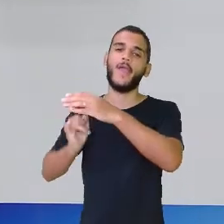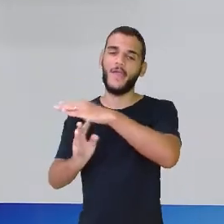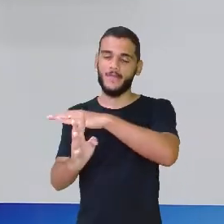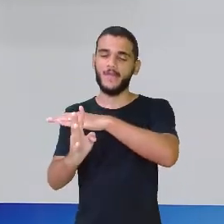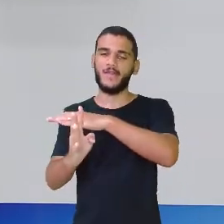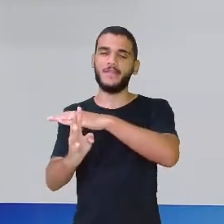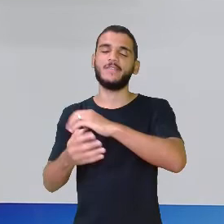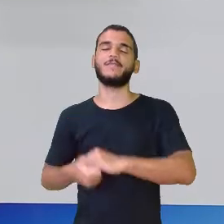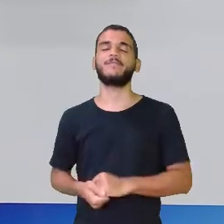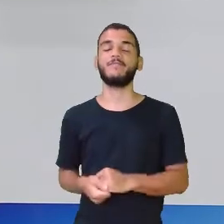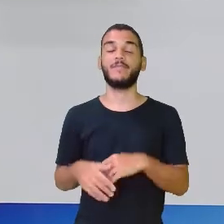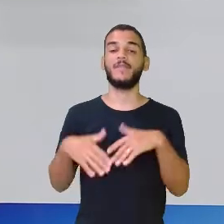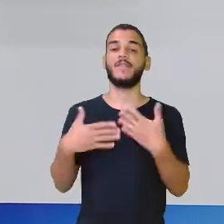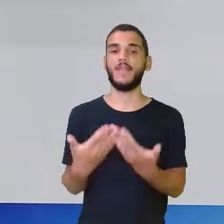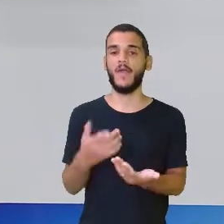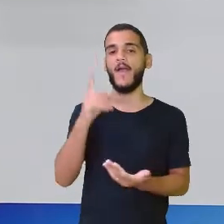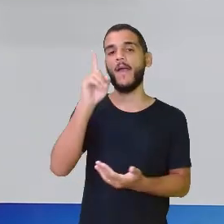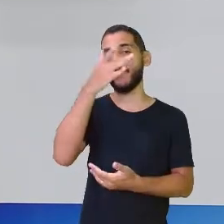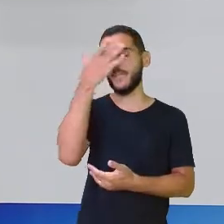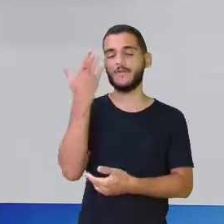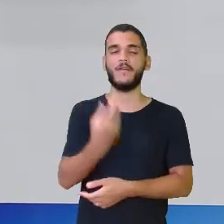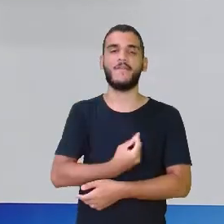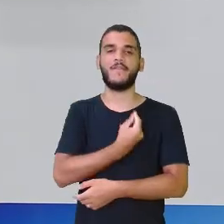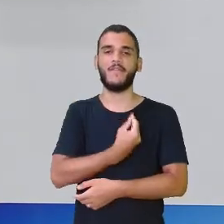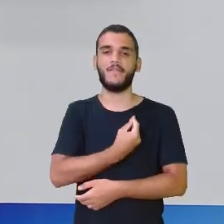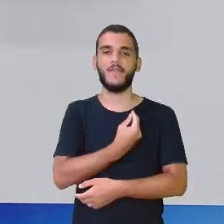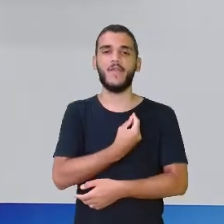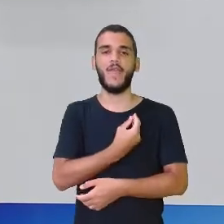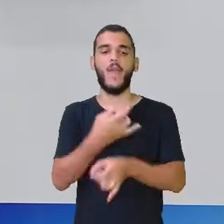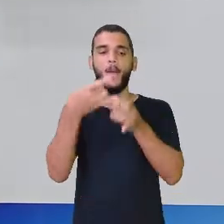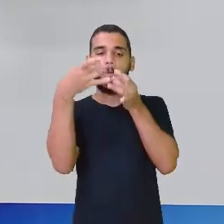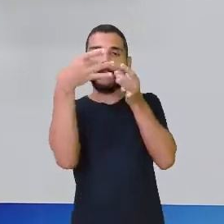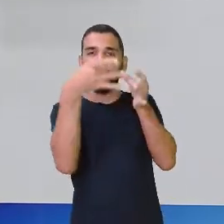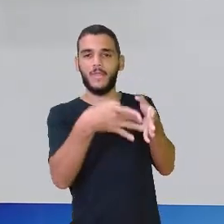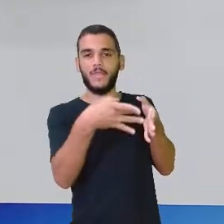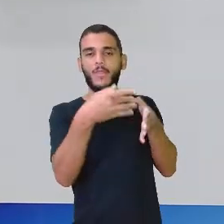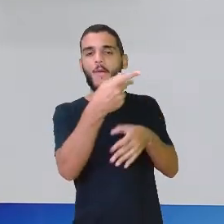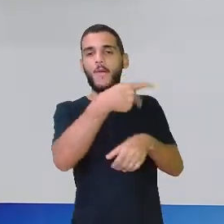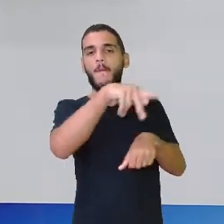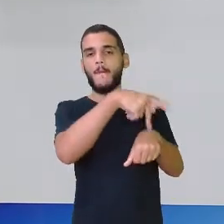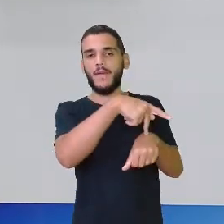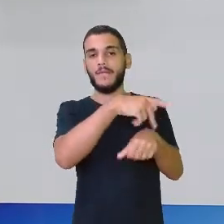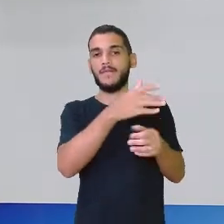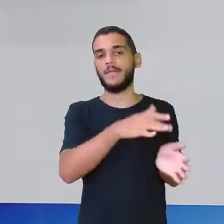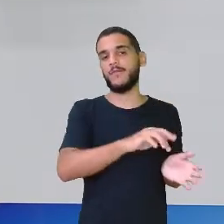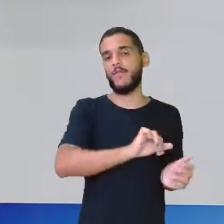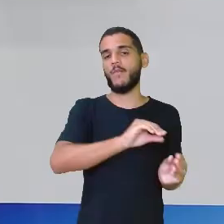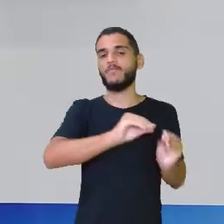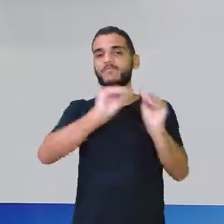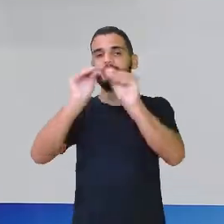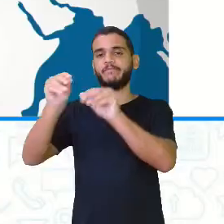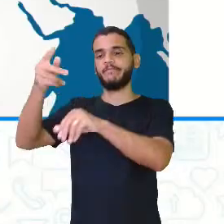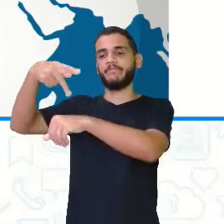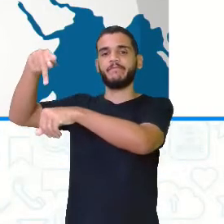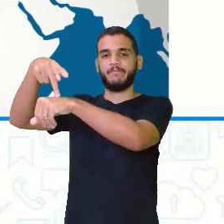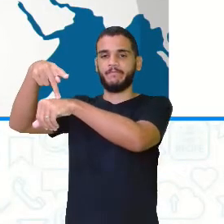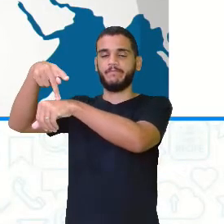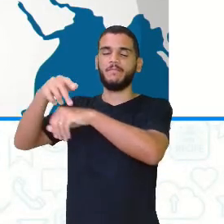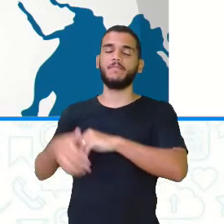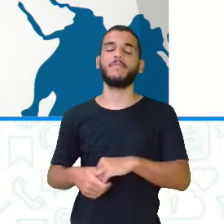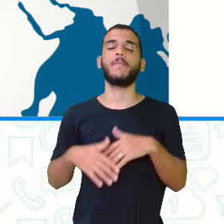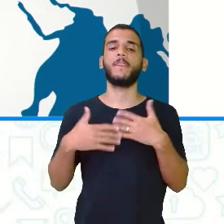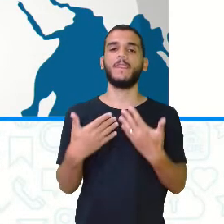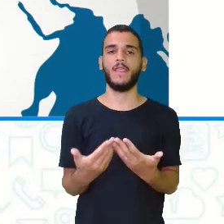lá. Significa que ele vai morar lá. Ele deixou o antigo país e vai morar nesse agora, tá certo? Então,